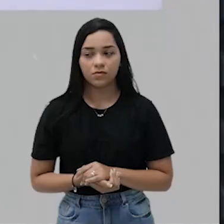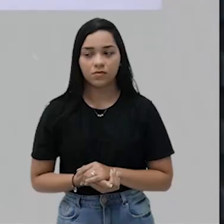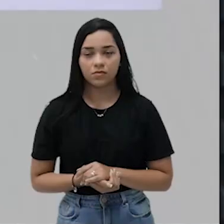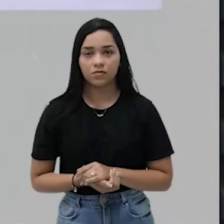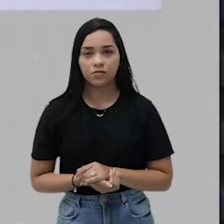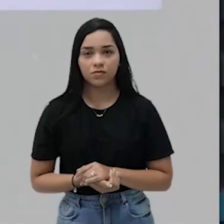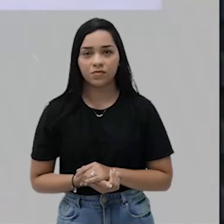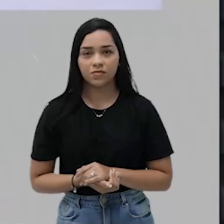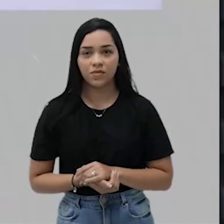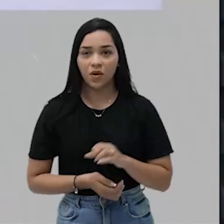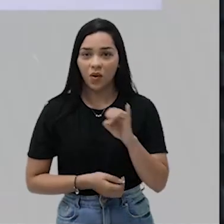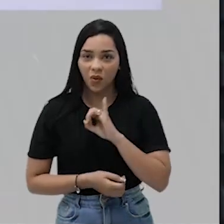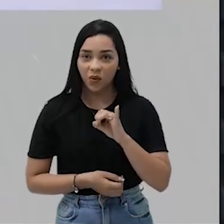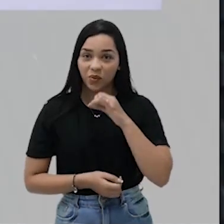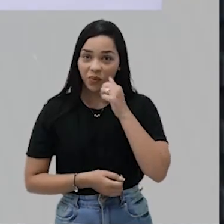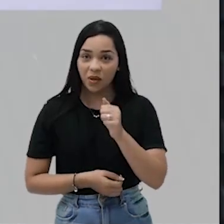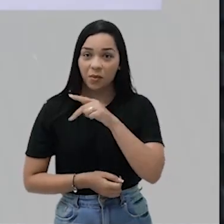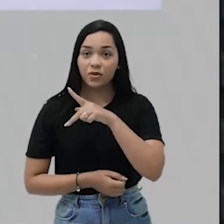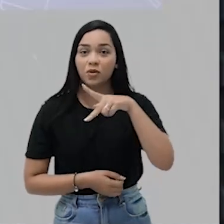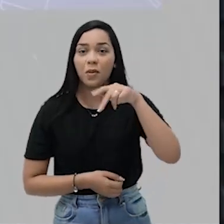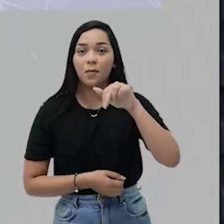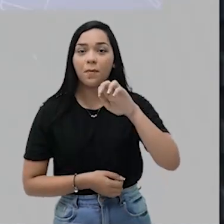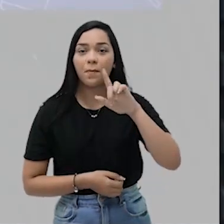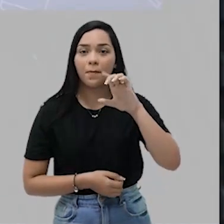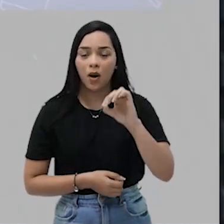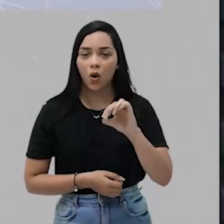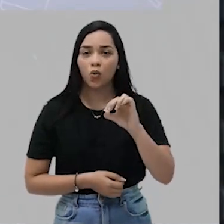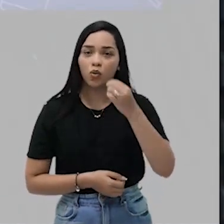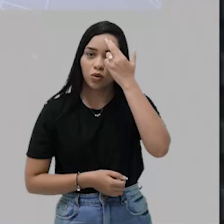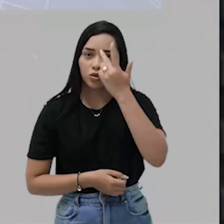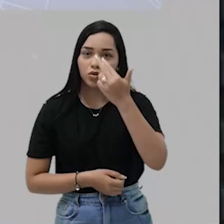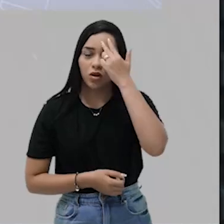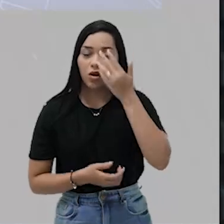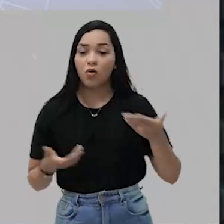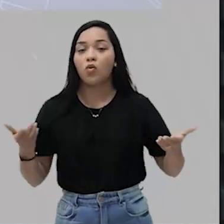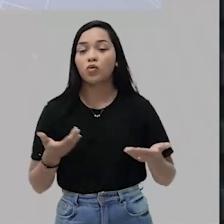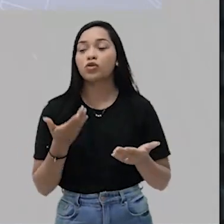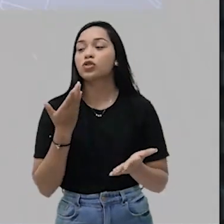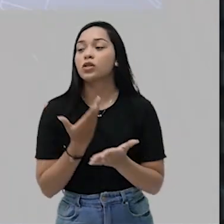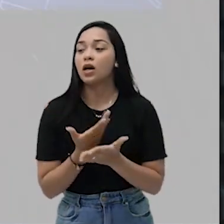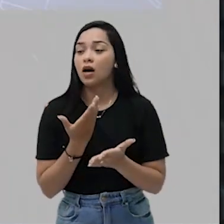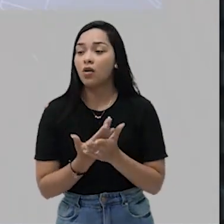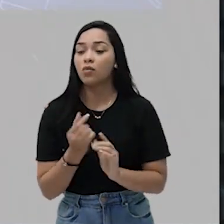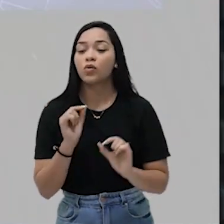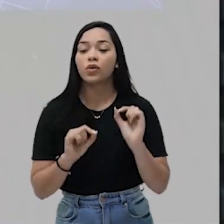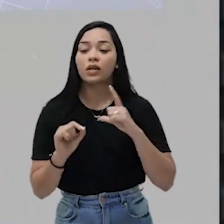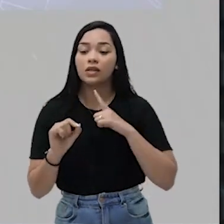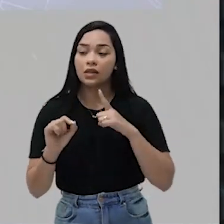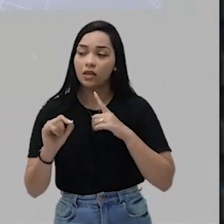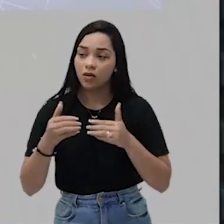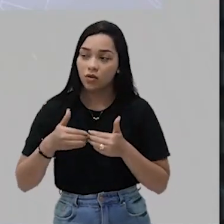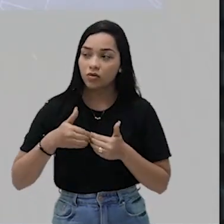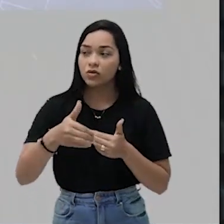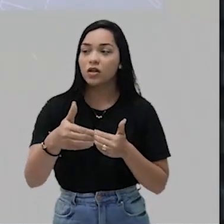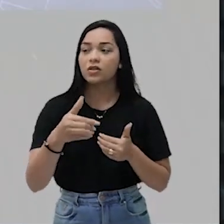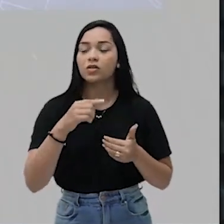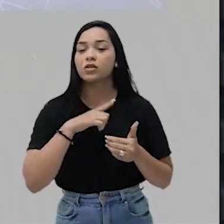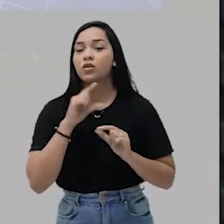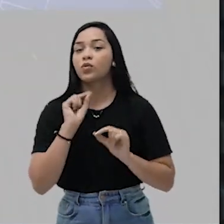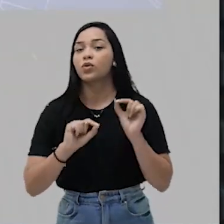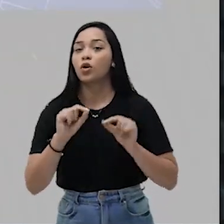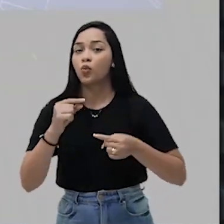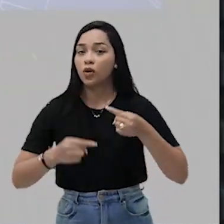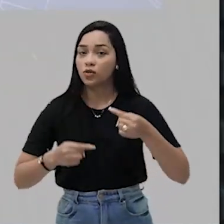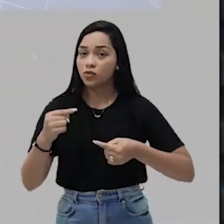E aí pessoal, tudo bem? Professor Paulo Gereba de História. Nossa aula de hoje nós vamos dar continuidade a uma